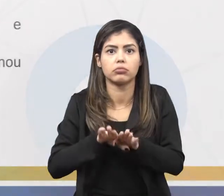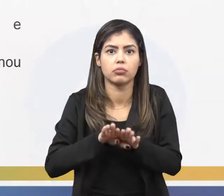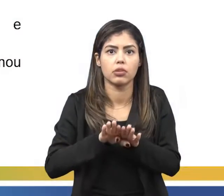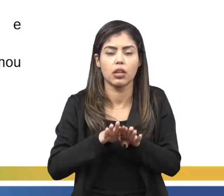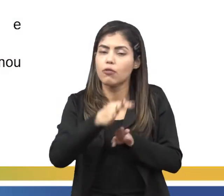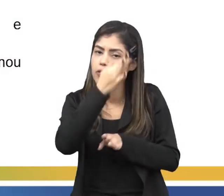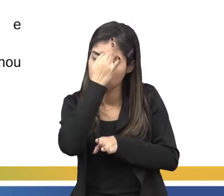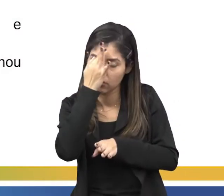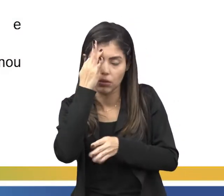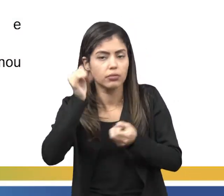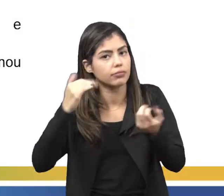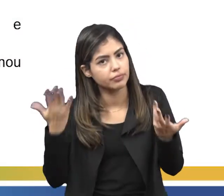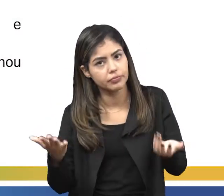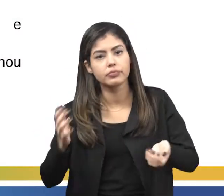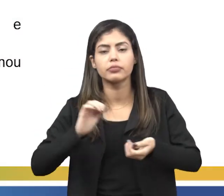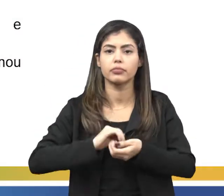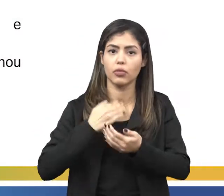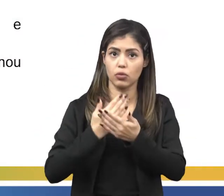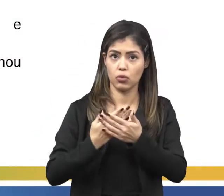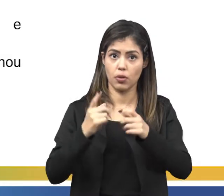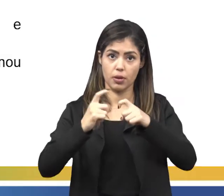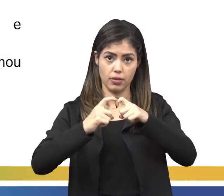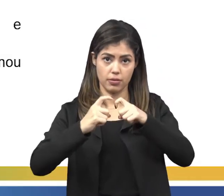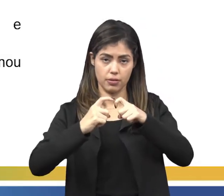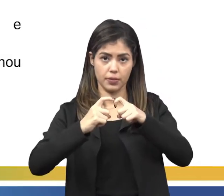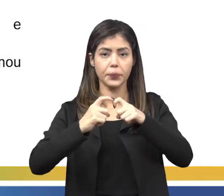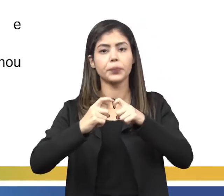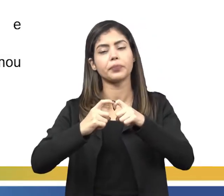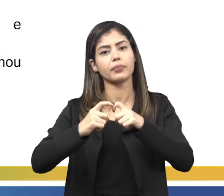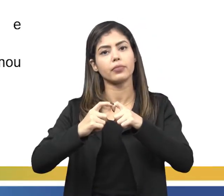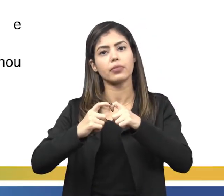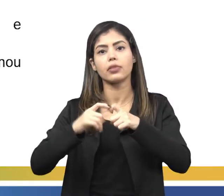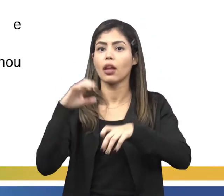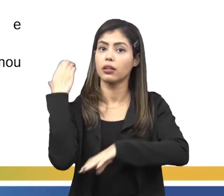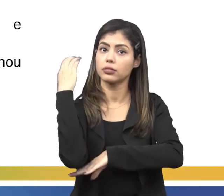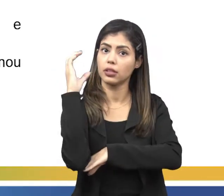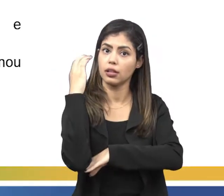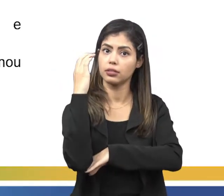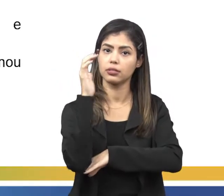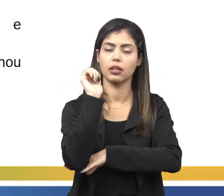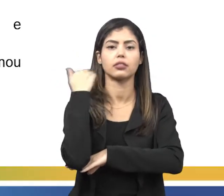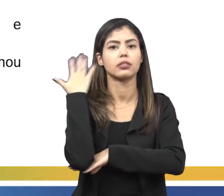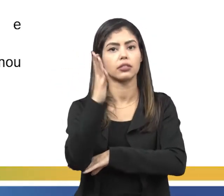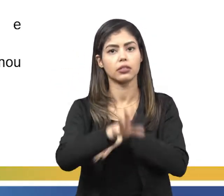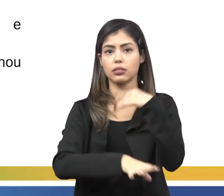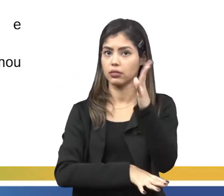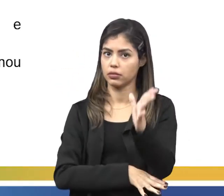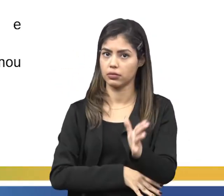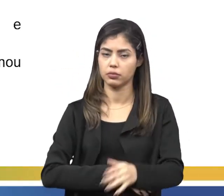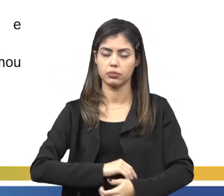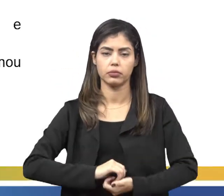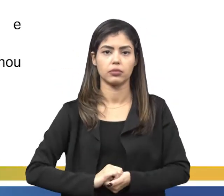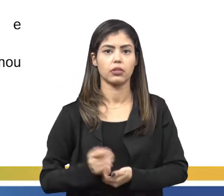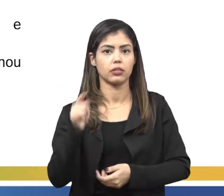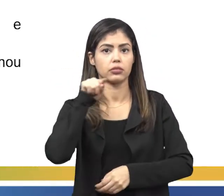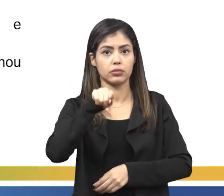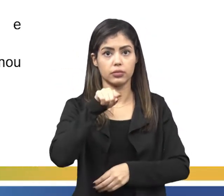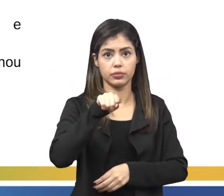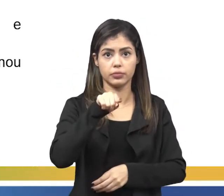filósofo, claro, estudou também medicina e ciências naturais. Nessa,